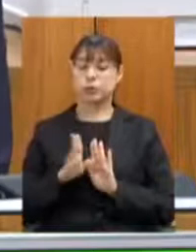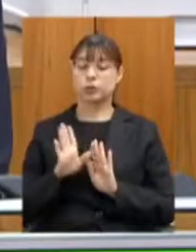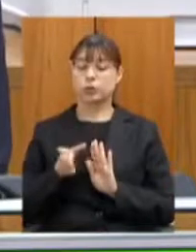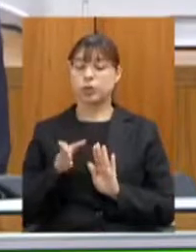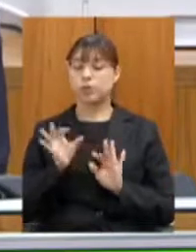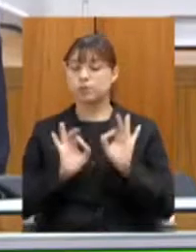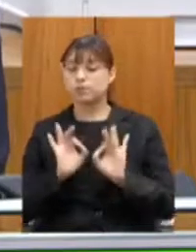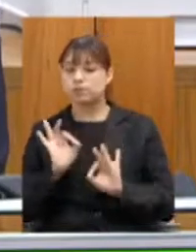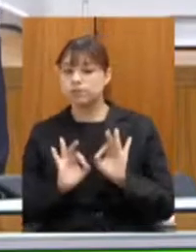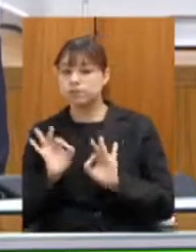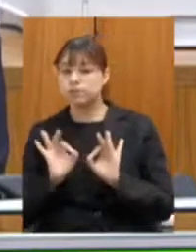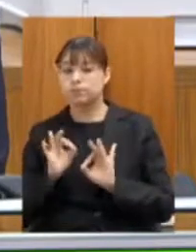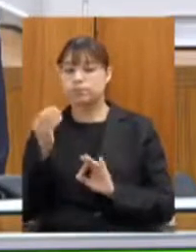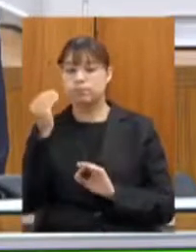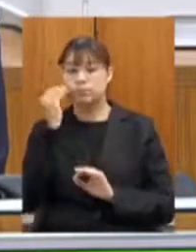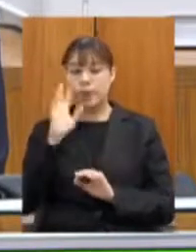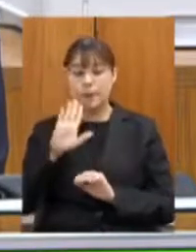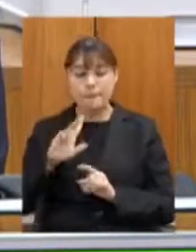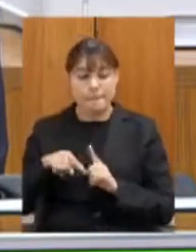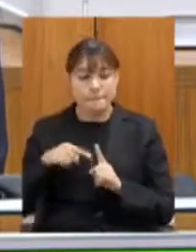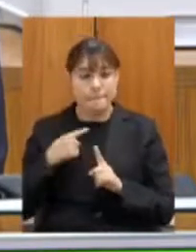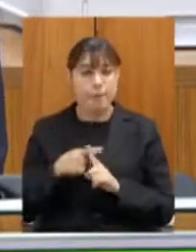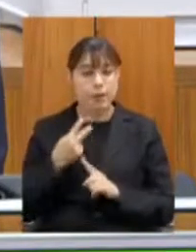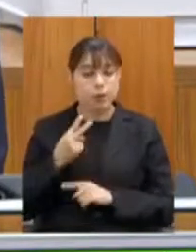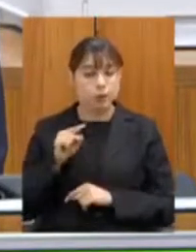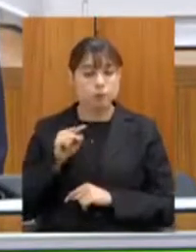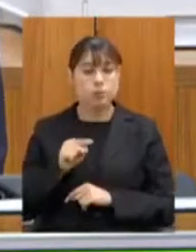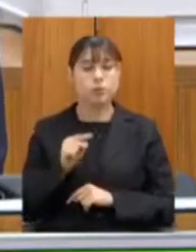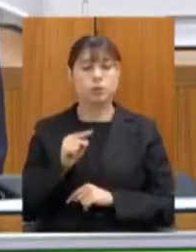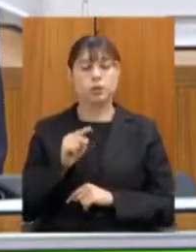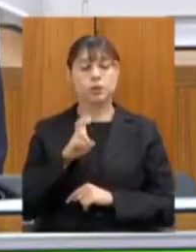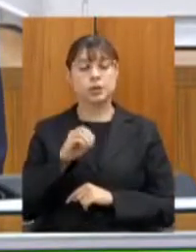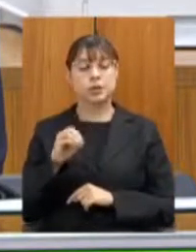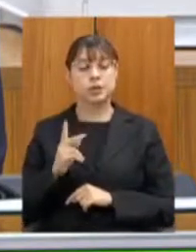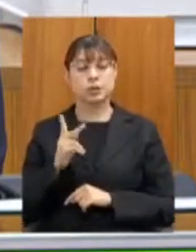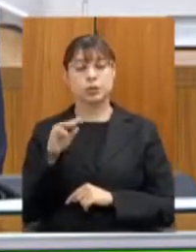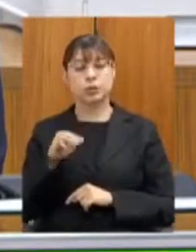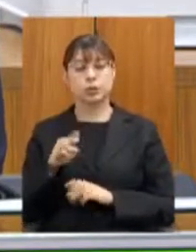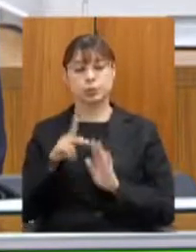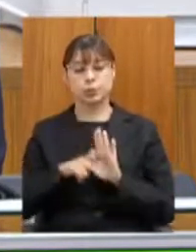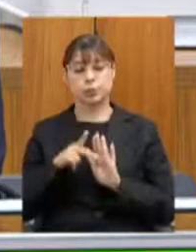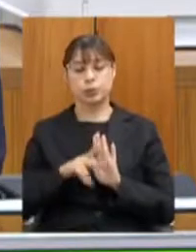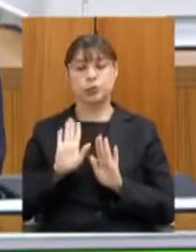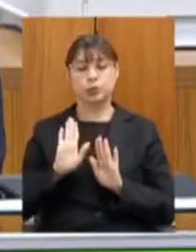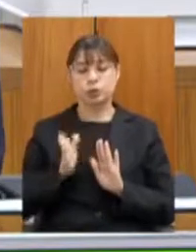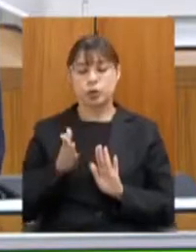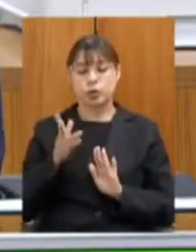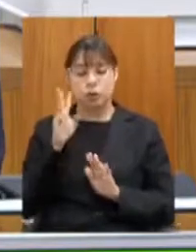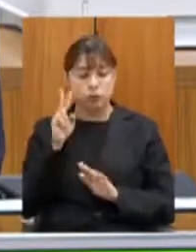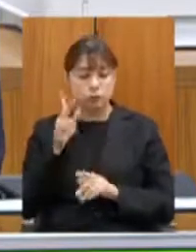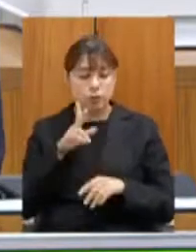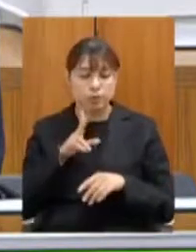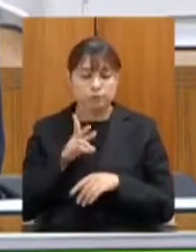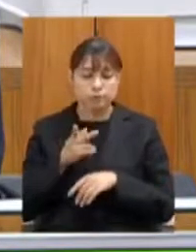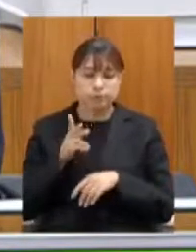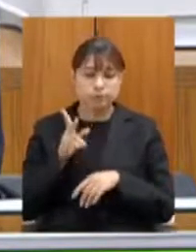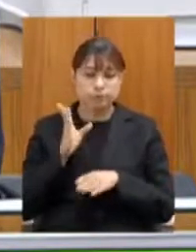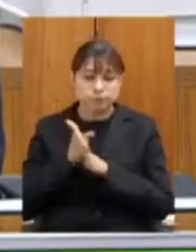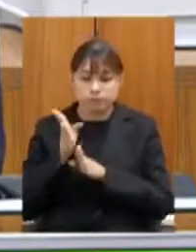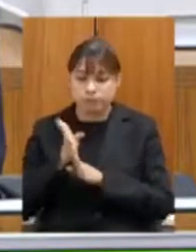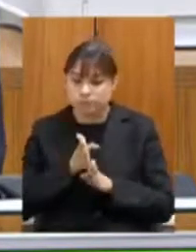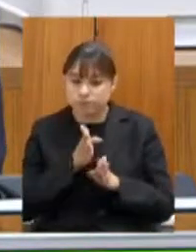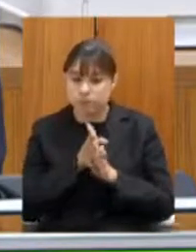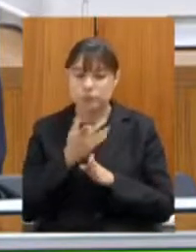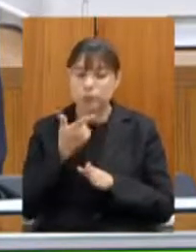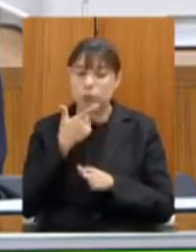elaboração de mais 2.500 quilômetros de projetos tendo mapeado os piores trechos do estado